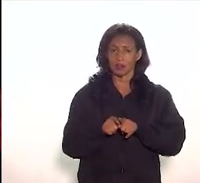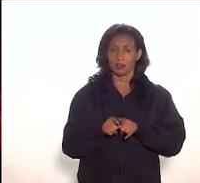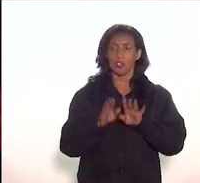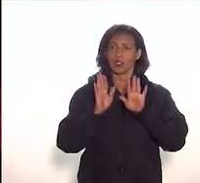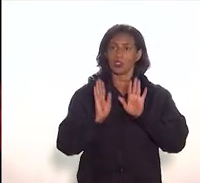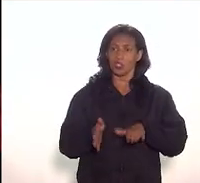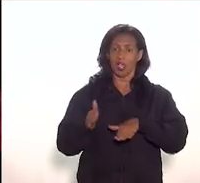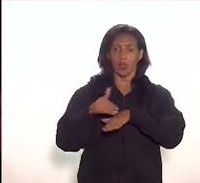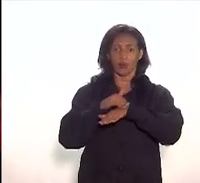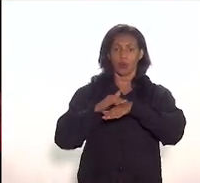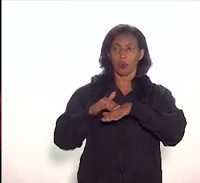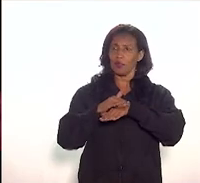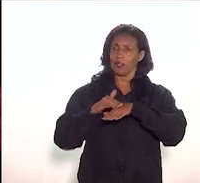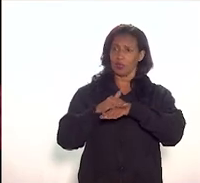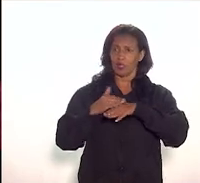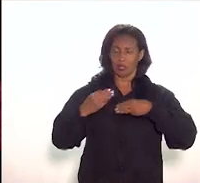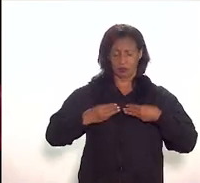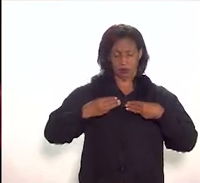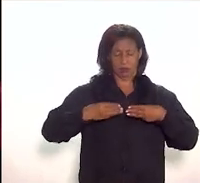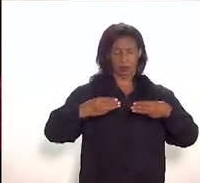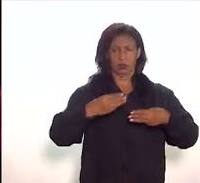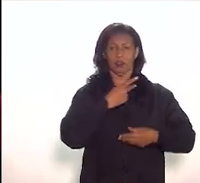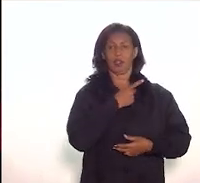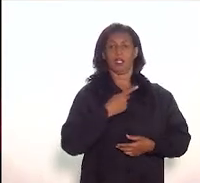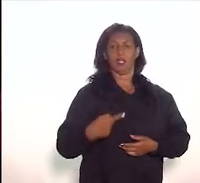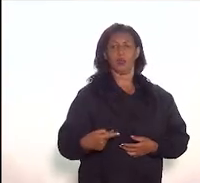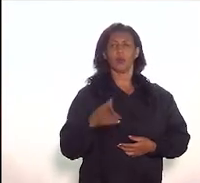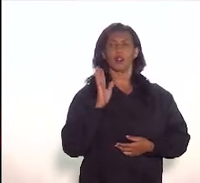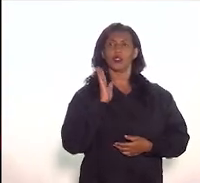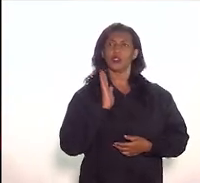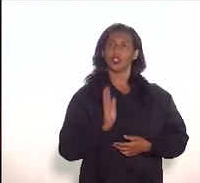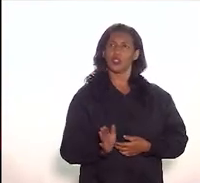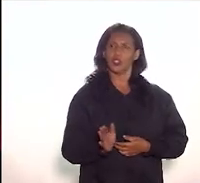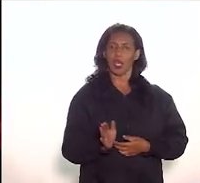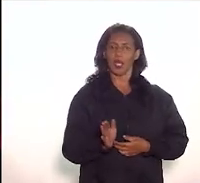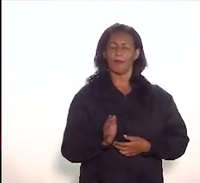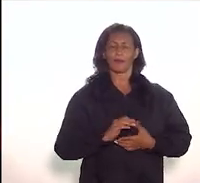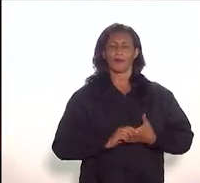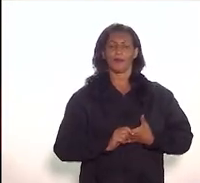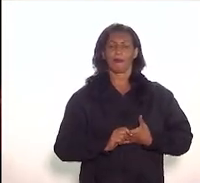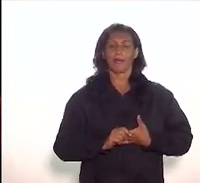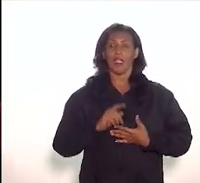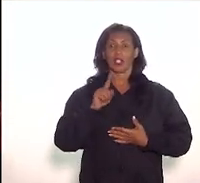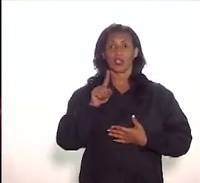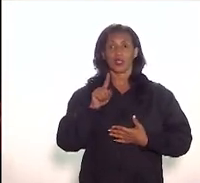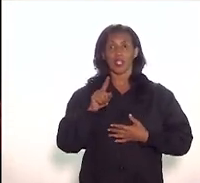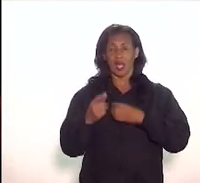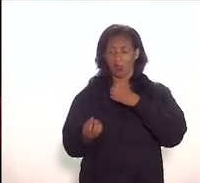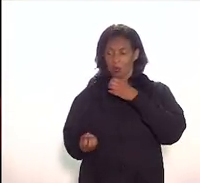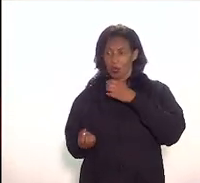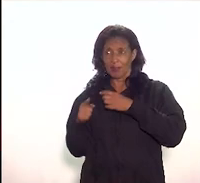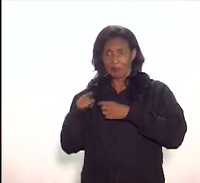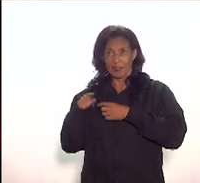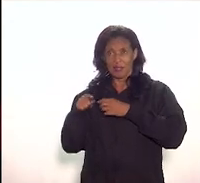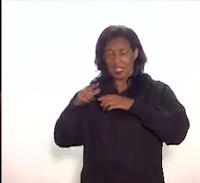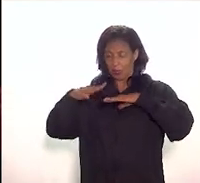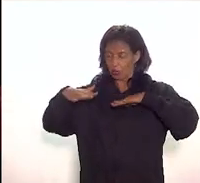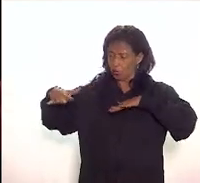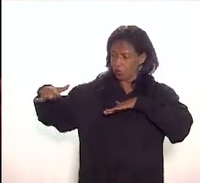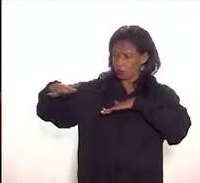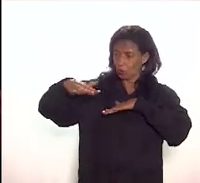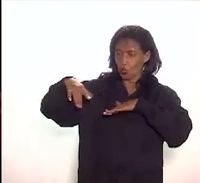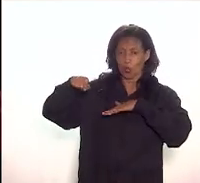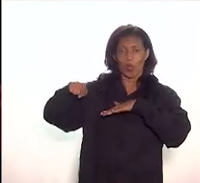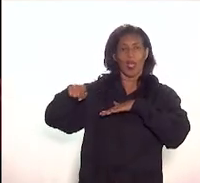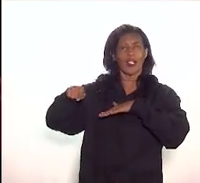conversado com o museu da república né em função desse museu de se criar um sítio arqueológico na comunidade da